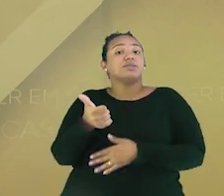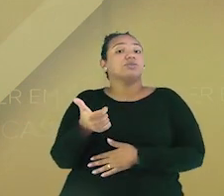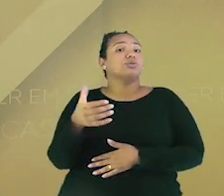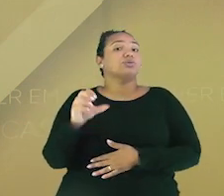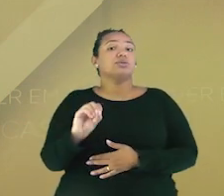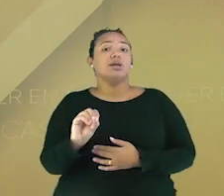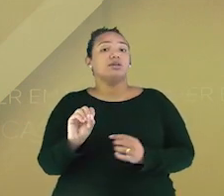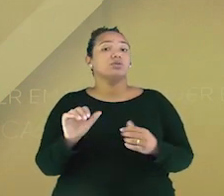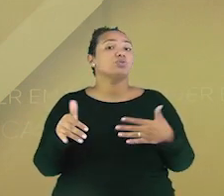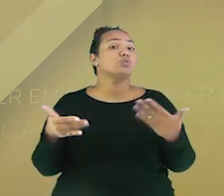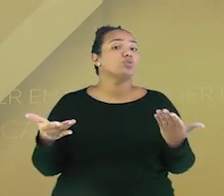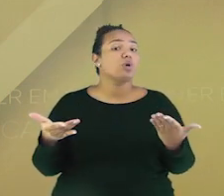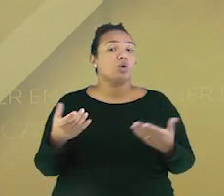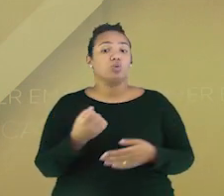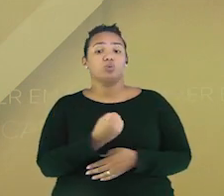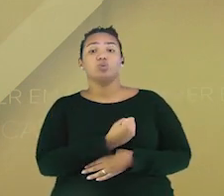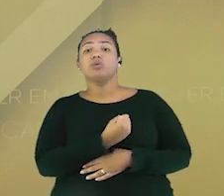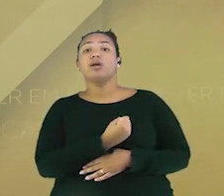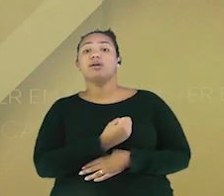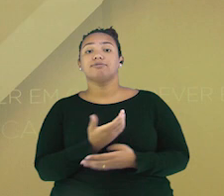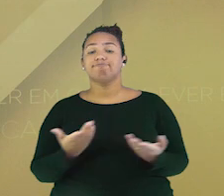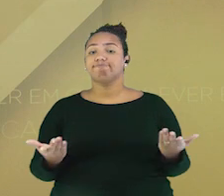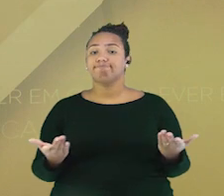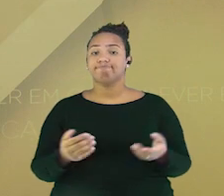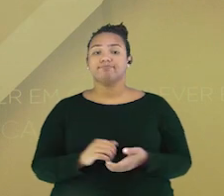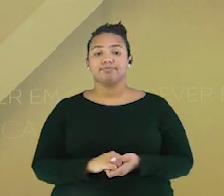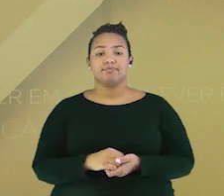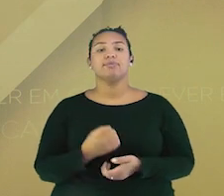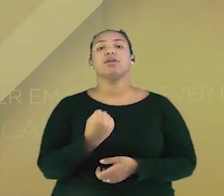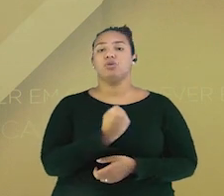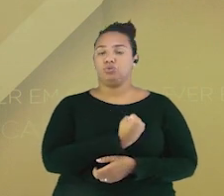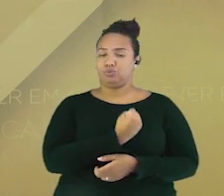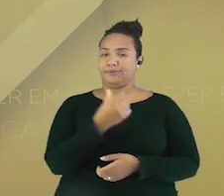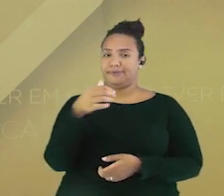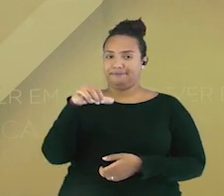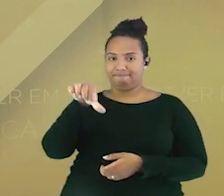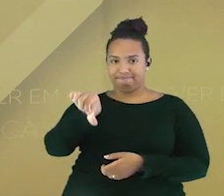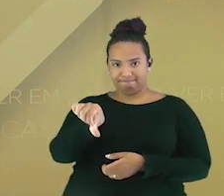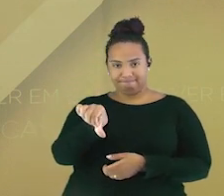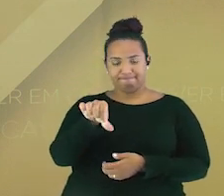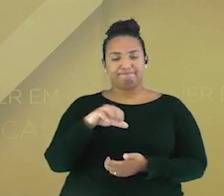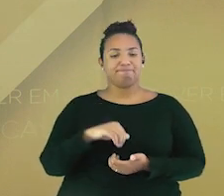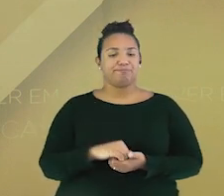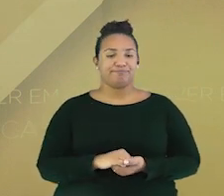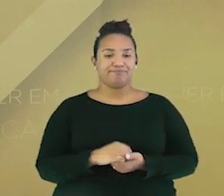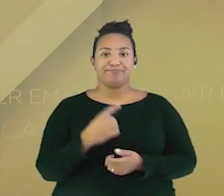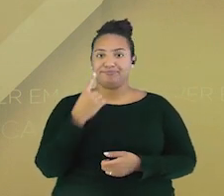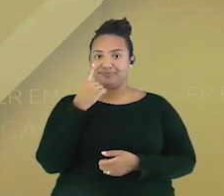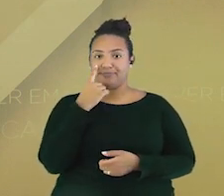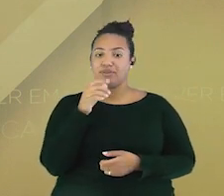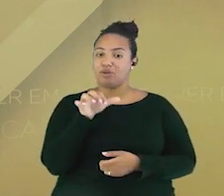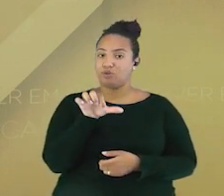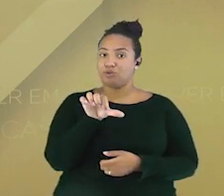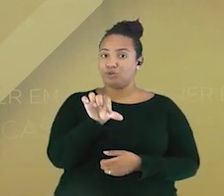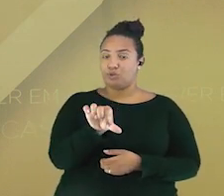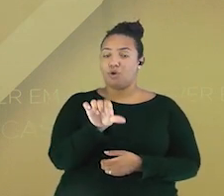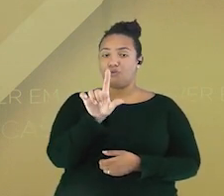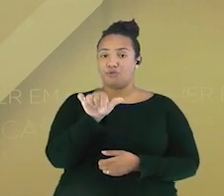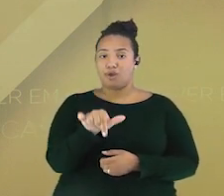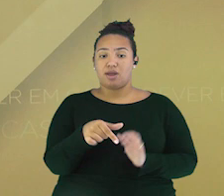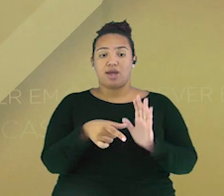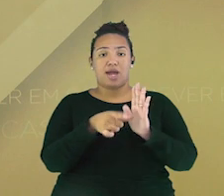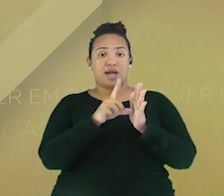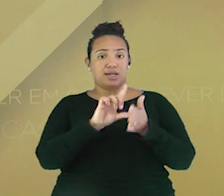é o número 9. Então, 9 nessa sequência numérica que nós estamos